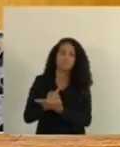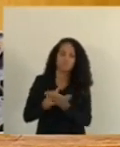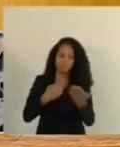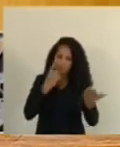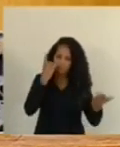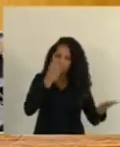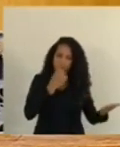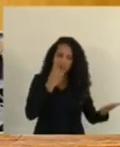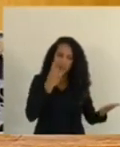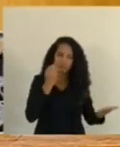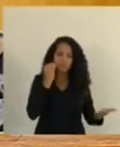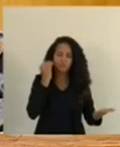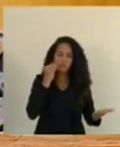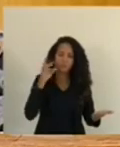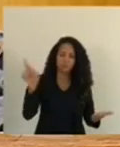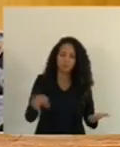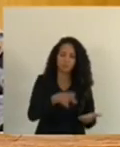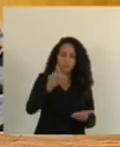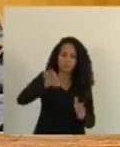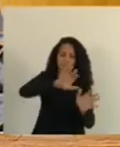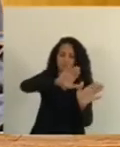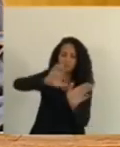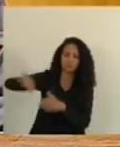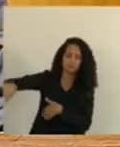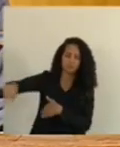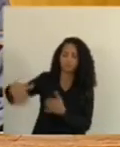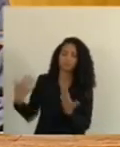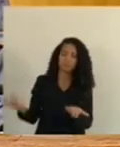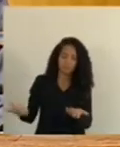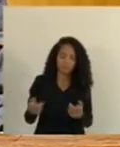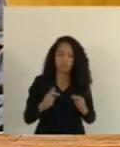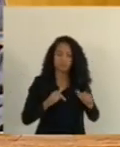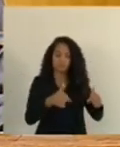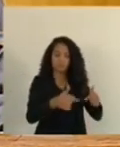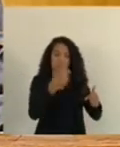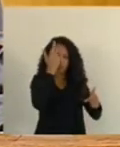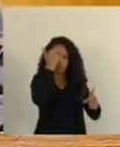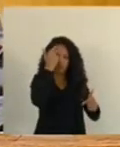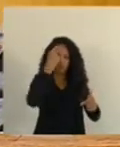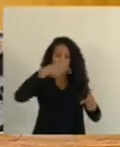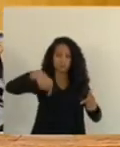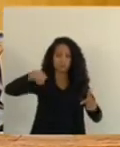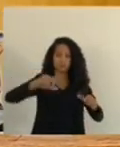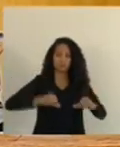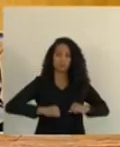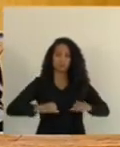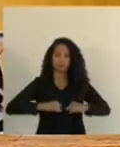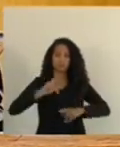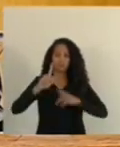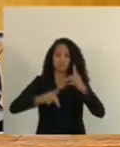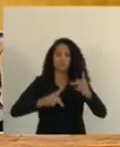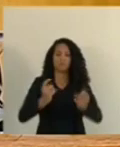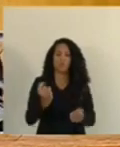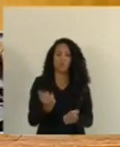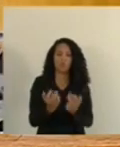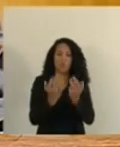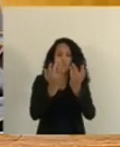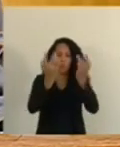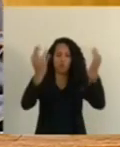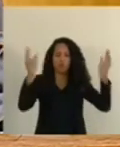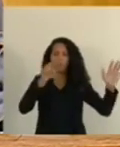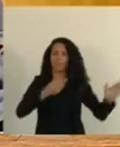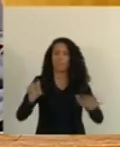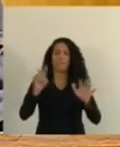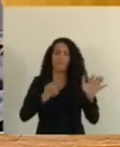em derrubar este veto em nome dos cidadãos que não aguentam mais sofrer com a fumaça que dura mais de semanas nessas queimadas